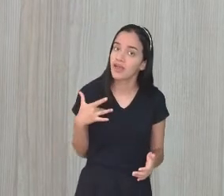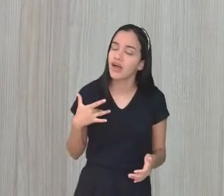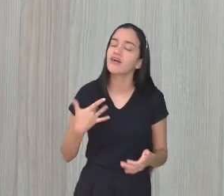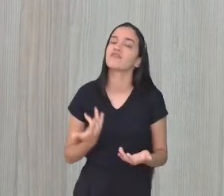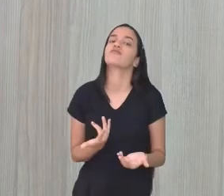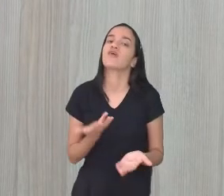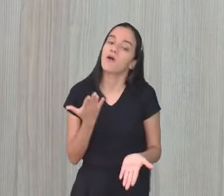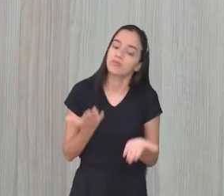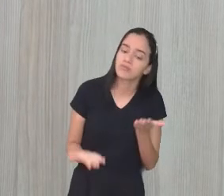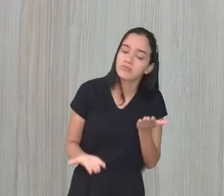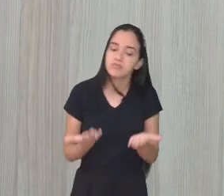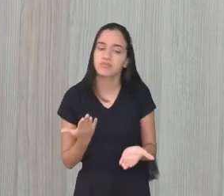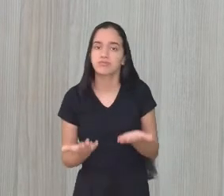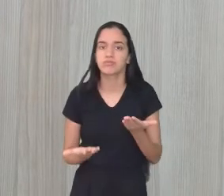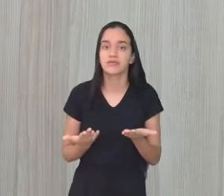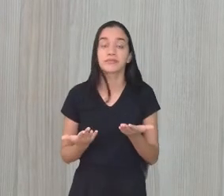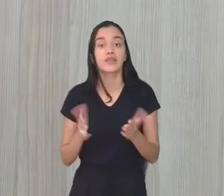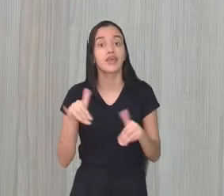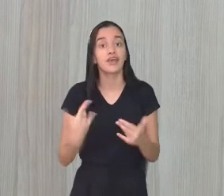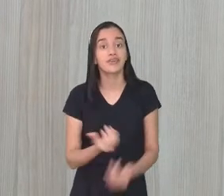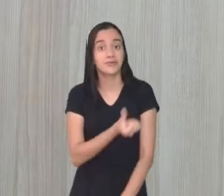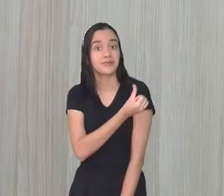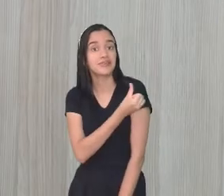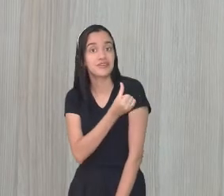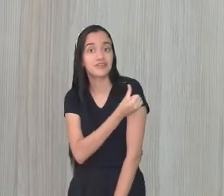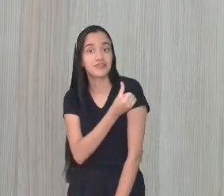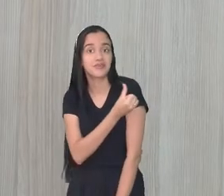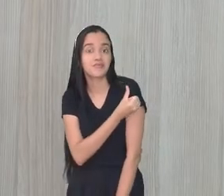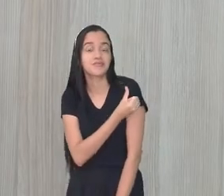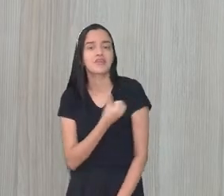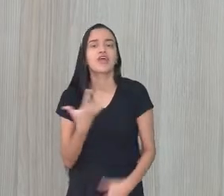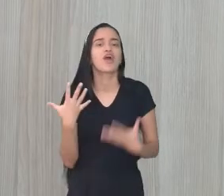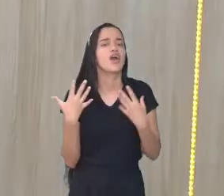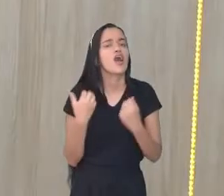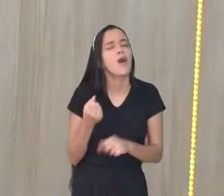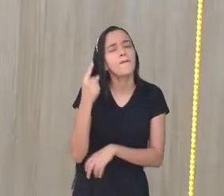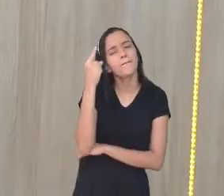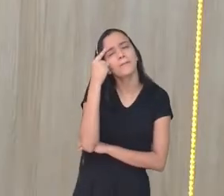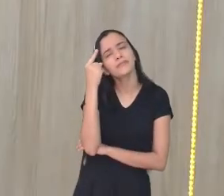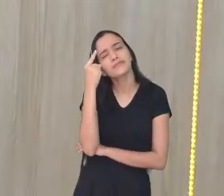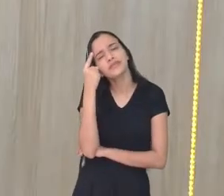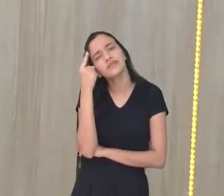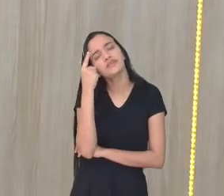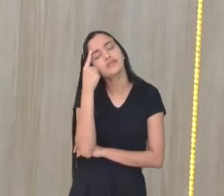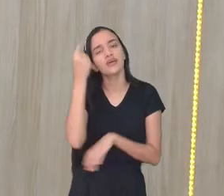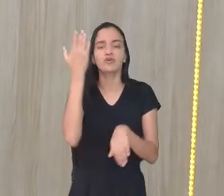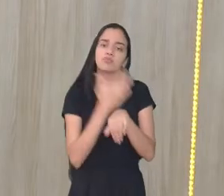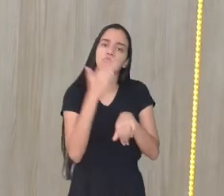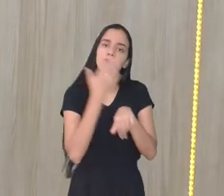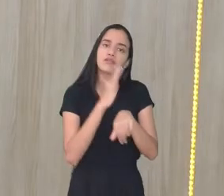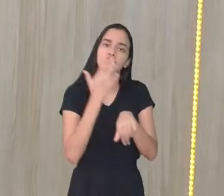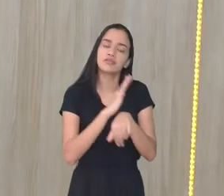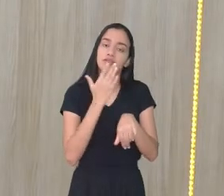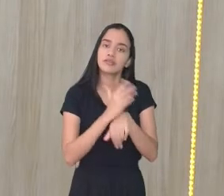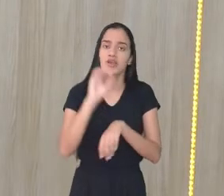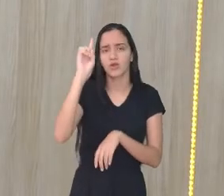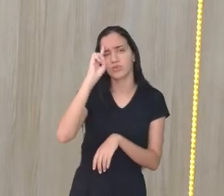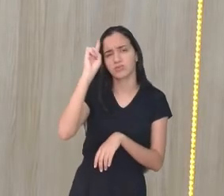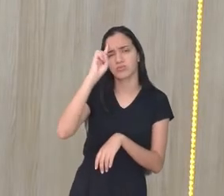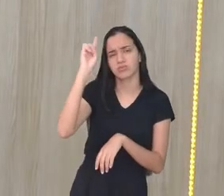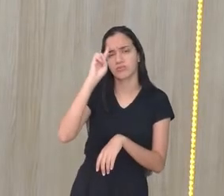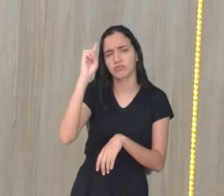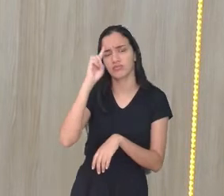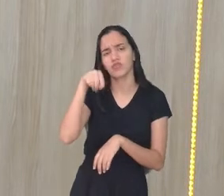equilibrado. Então, sexto ano, vamos pensar nisso e exercitar no dia a dia, não é? Você